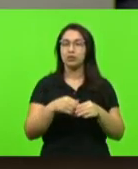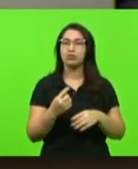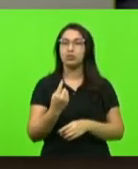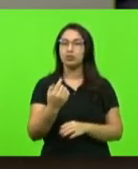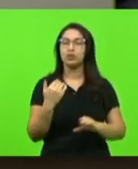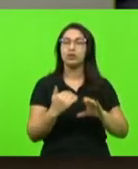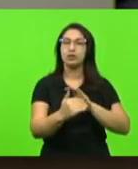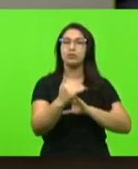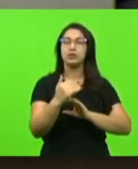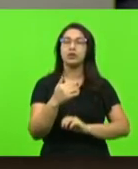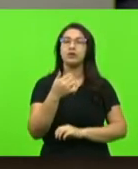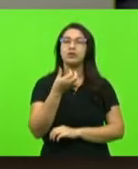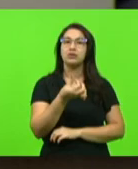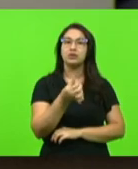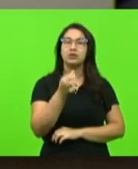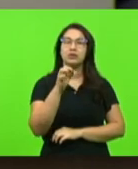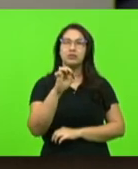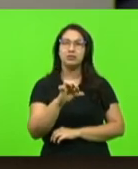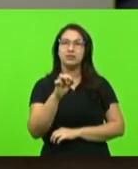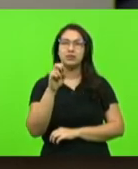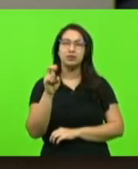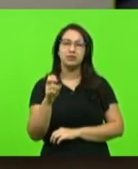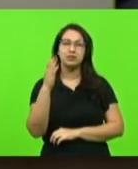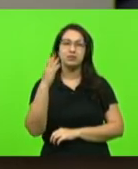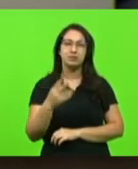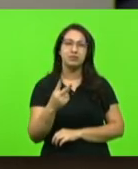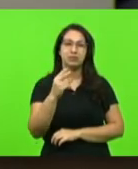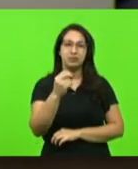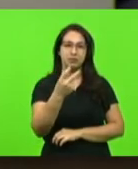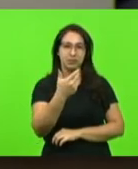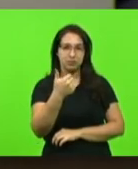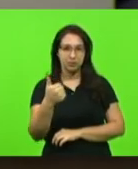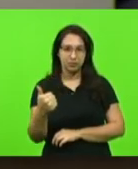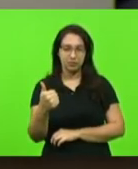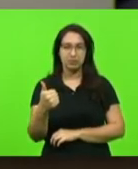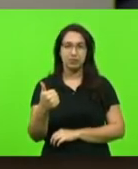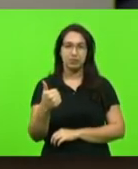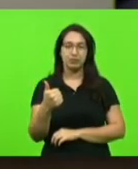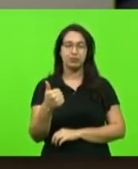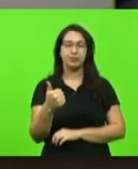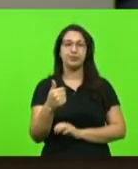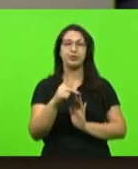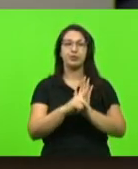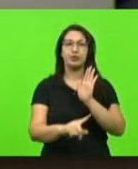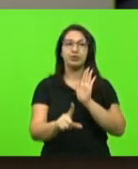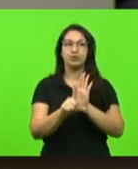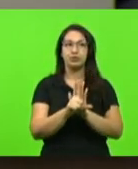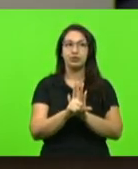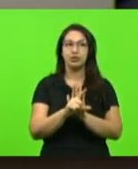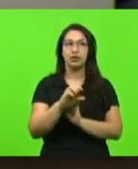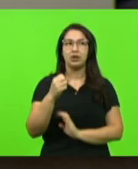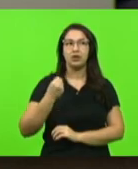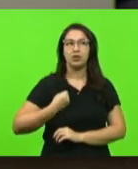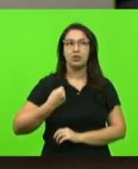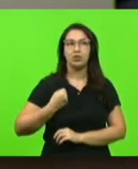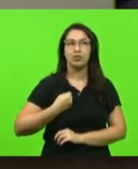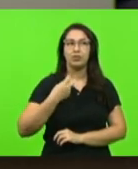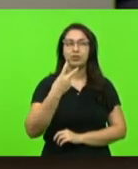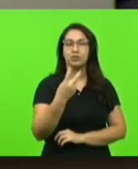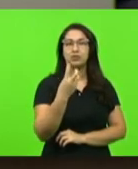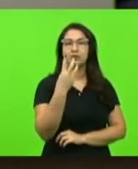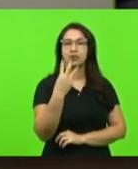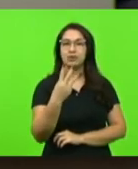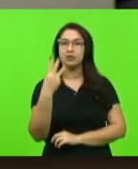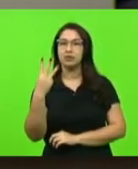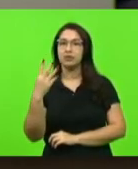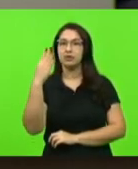número 695, barra 2021, aposto ao projeto de lei número 233,